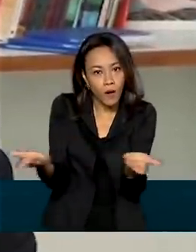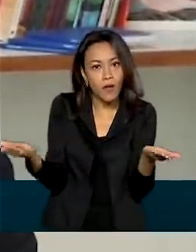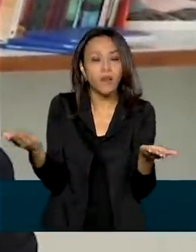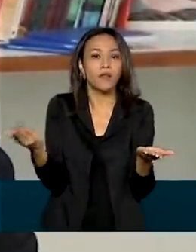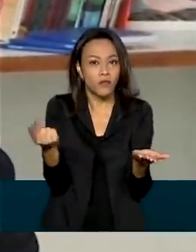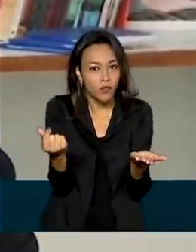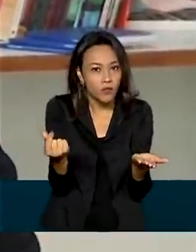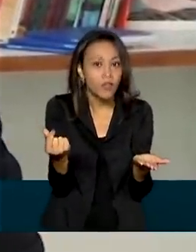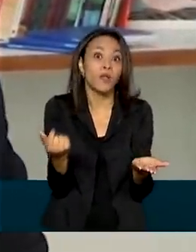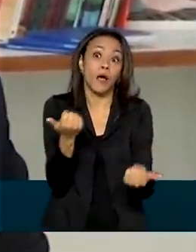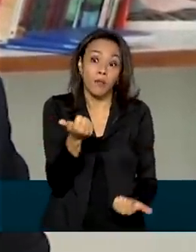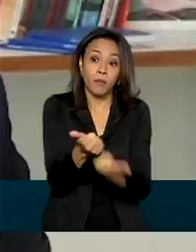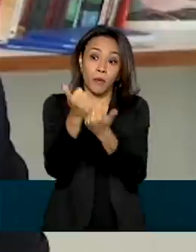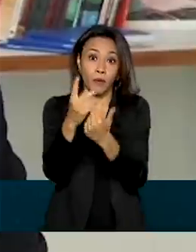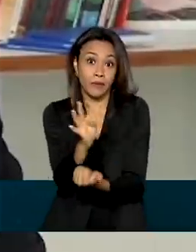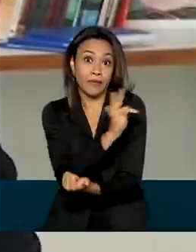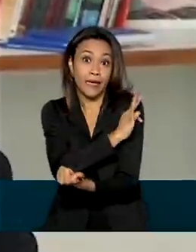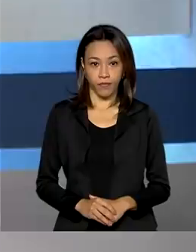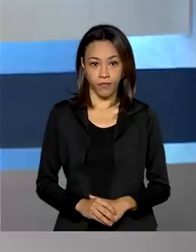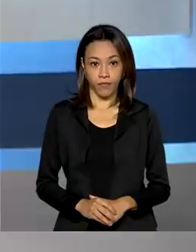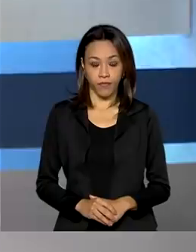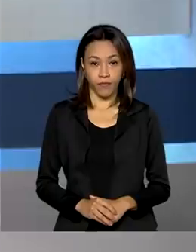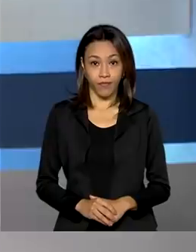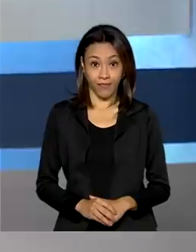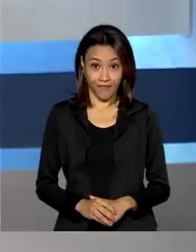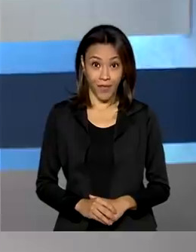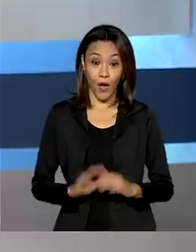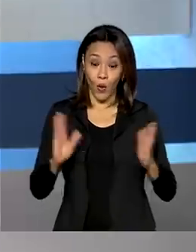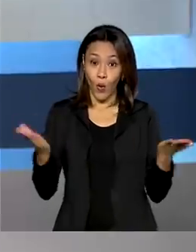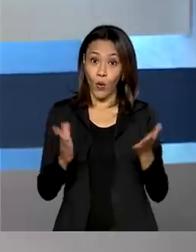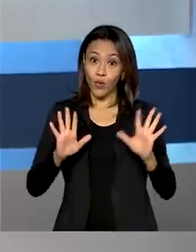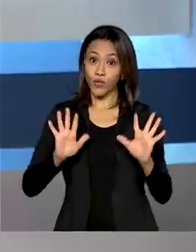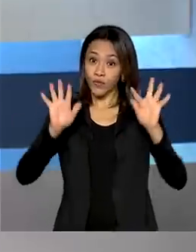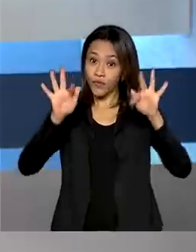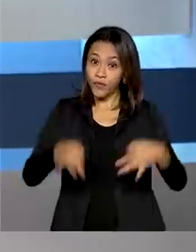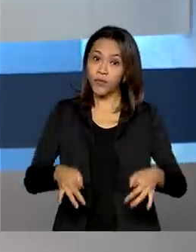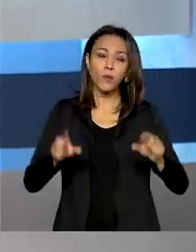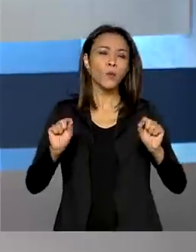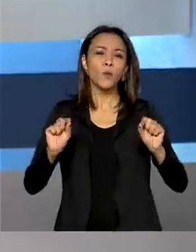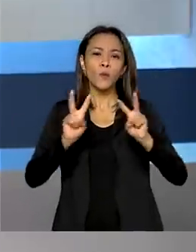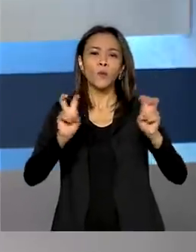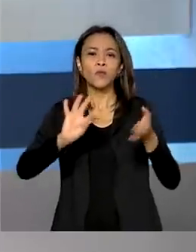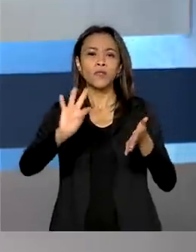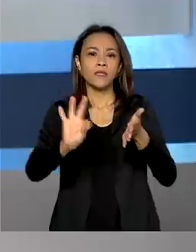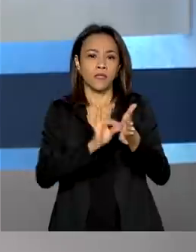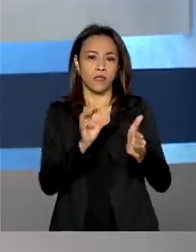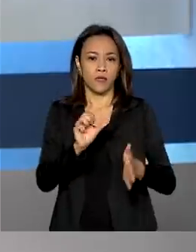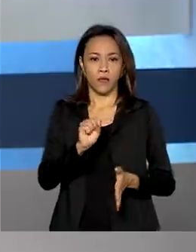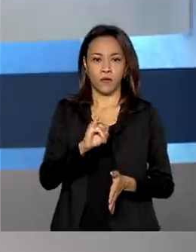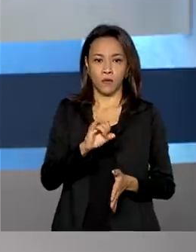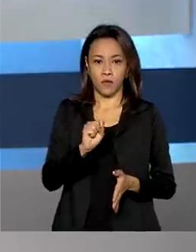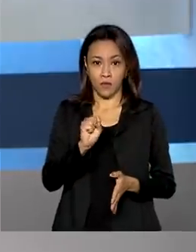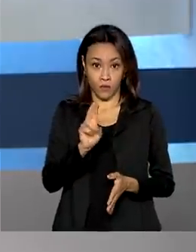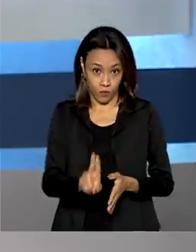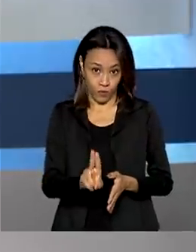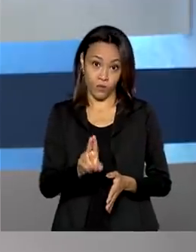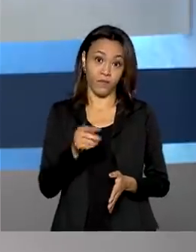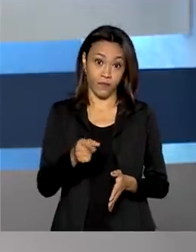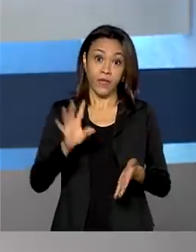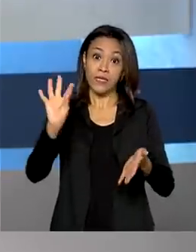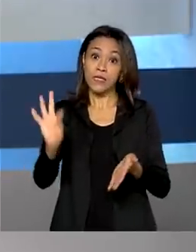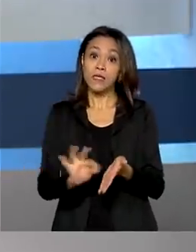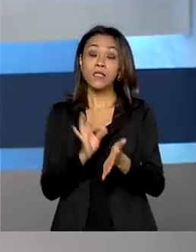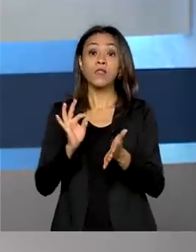apoio técnico pedagógico. E termina hoje o prazo de inscrição do SISU, o Sistema de Seleção Unificada. As